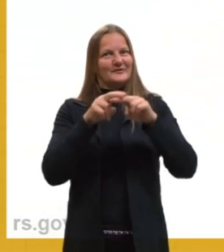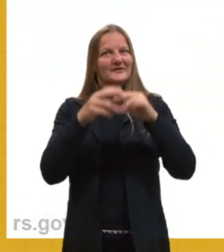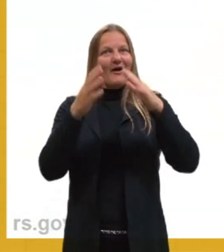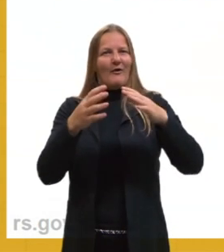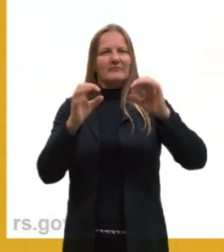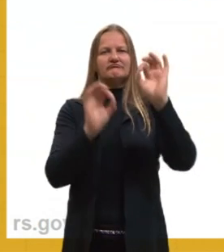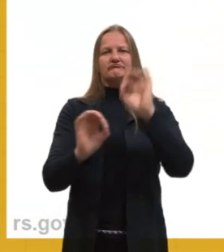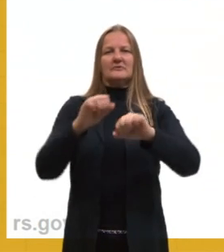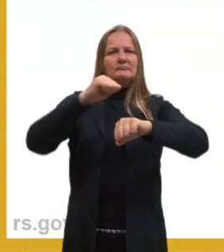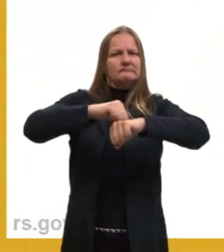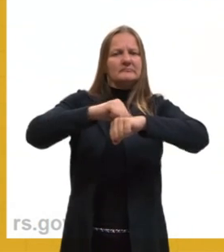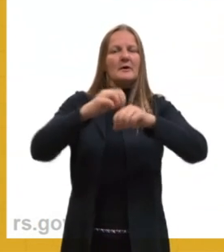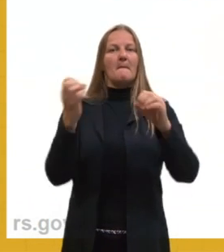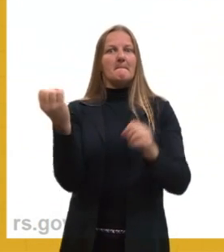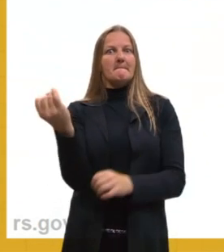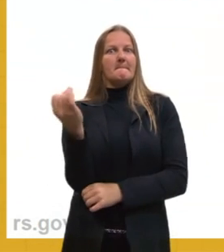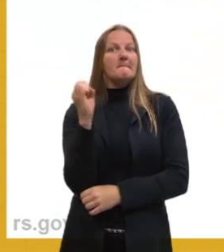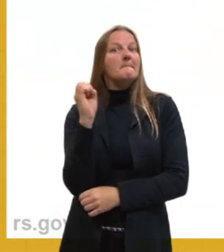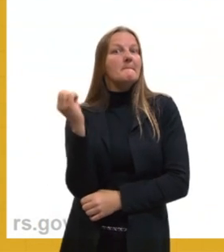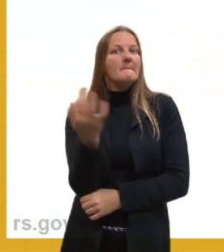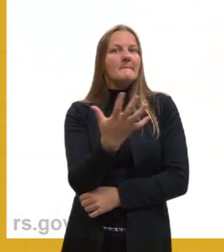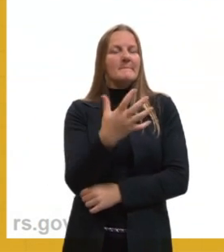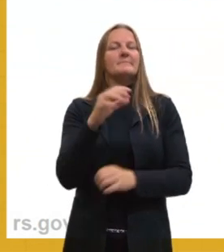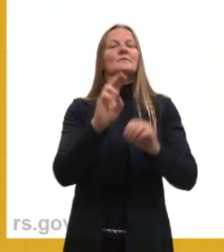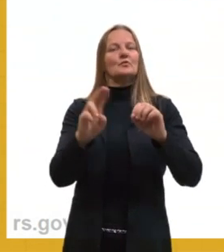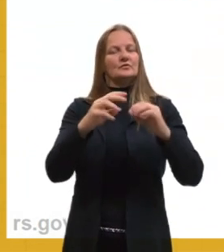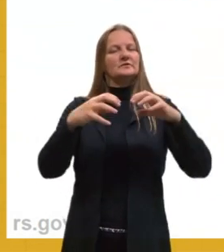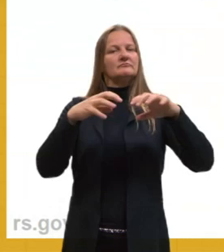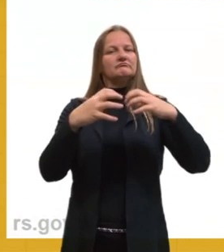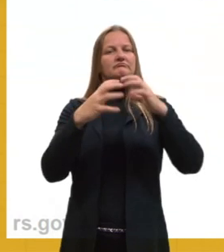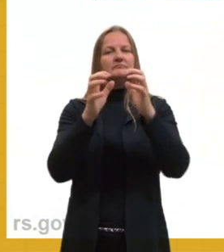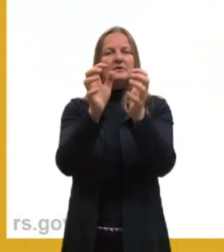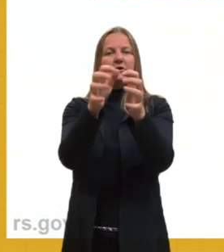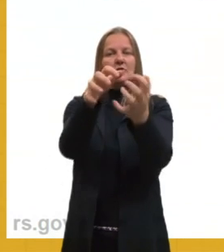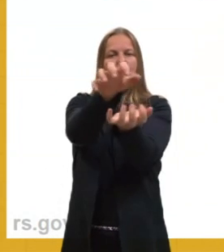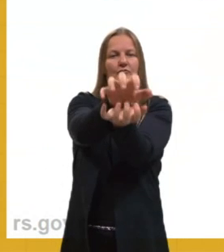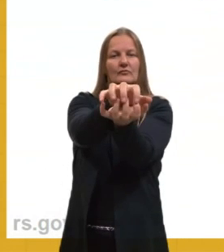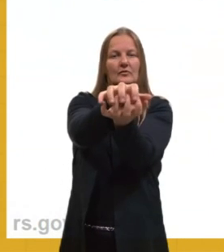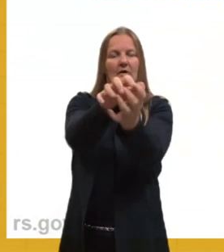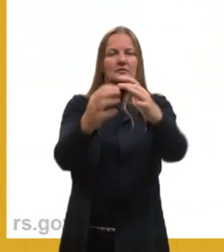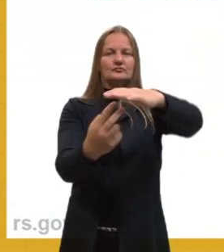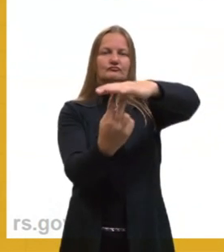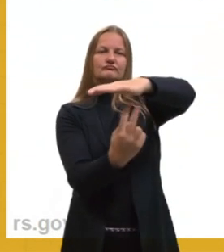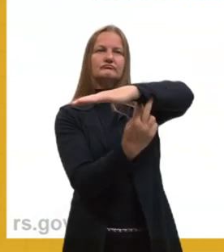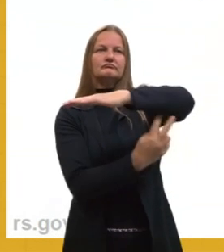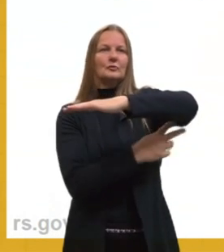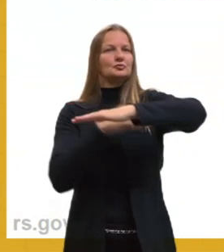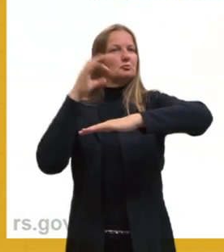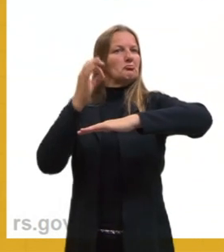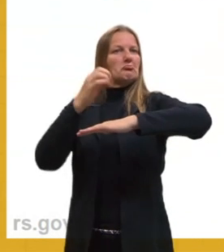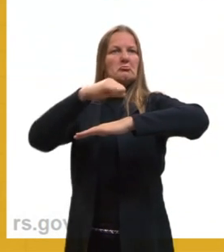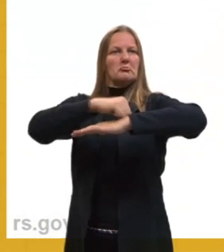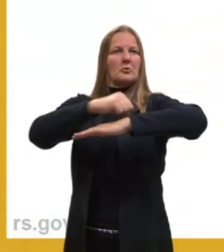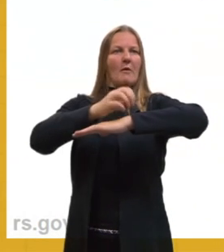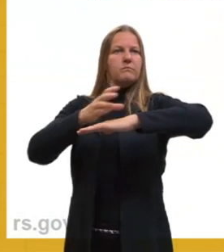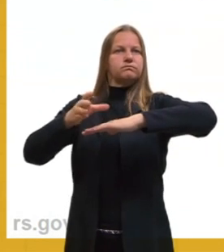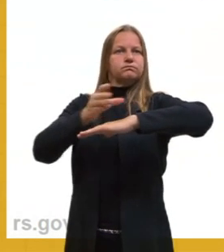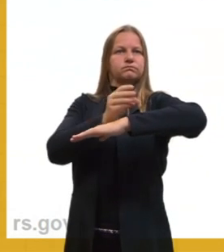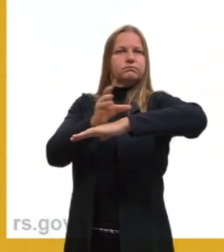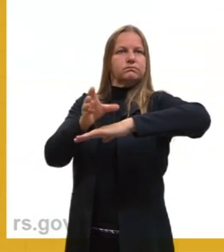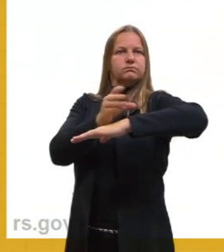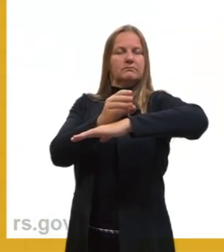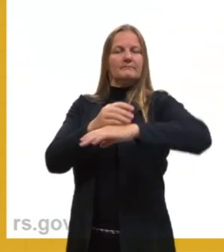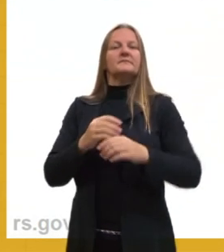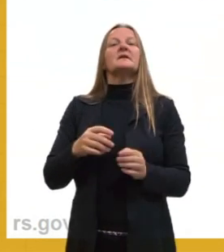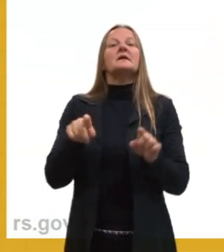Então, toda a construção moderna de hoje utiliza essas juntas, principalmente nas pontes. Nos trilhos dos